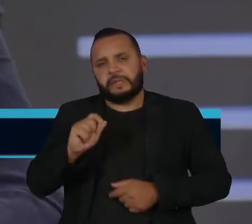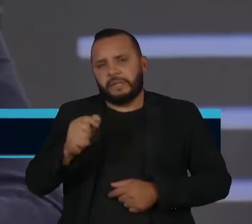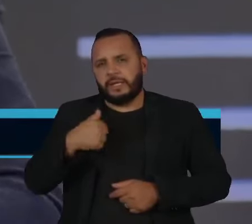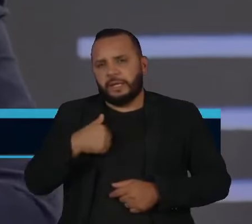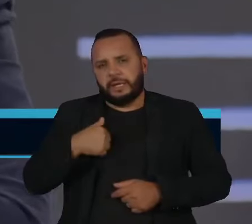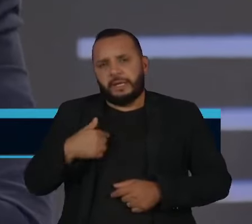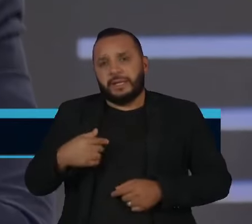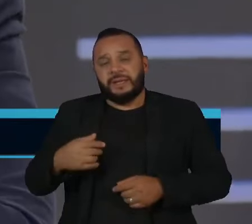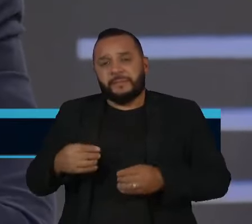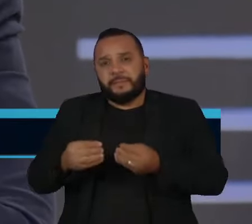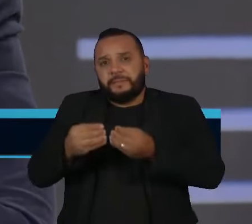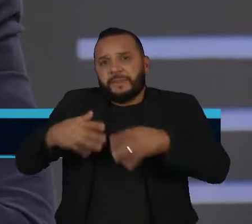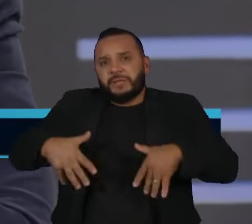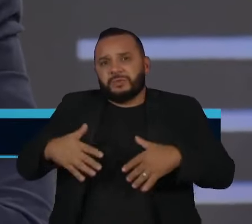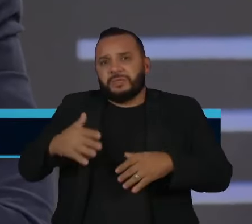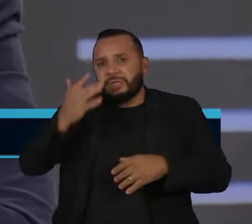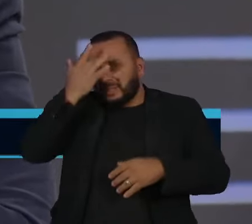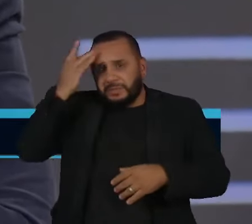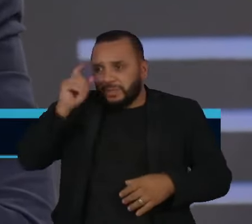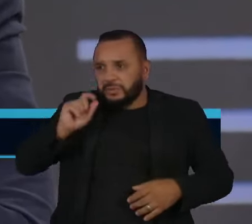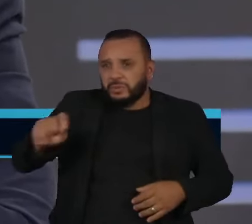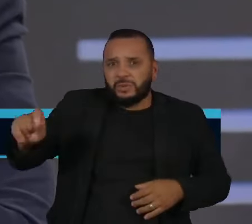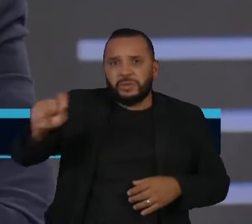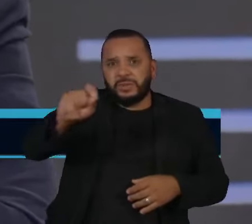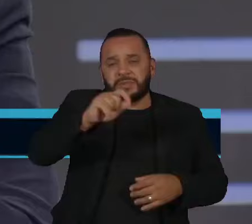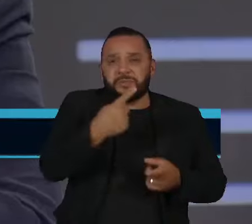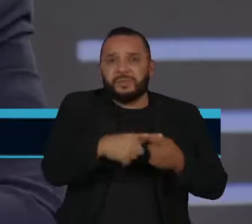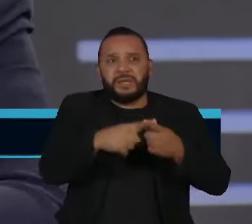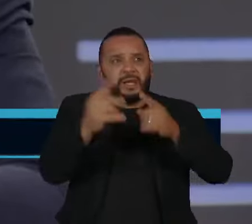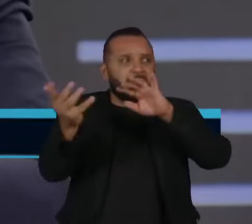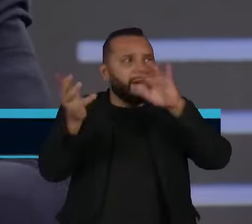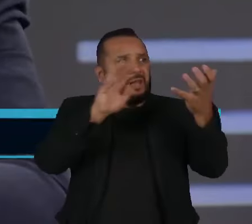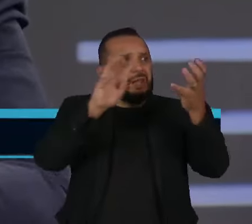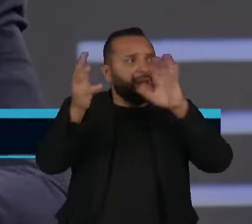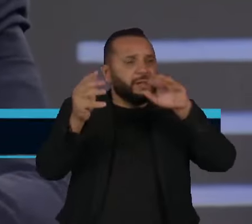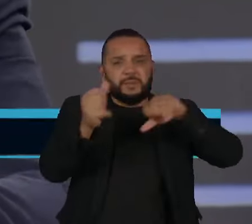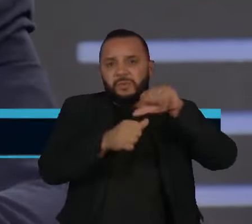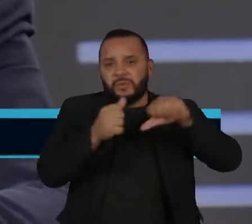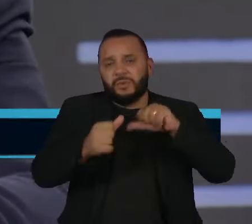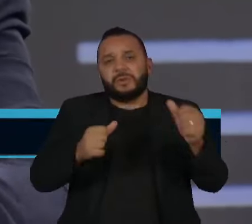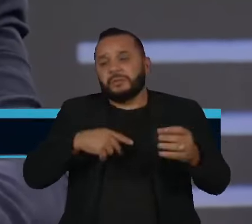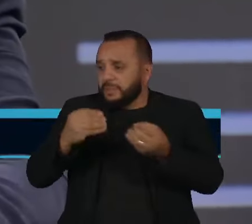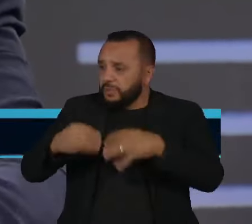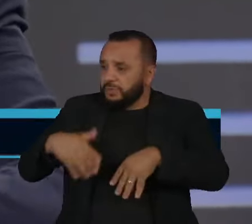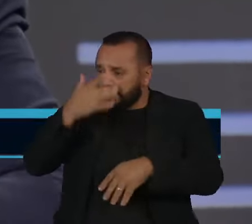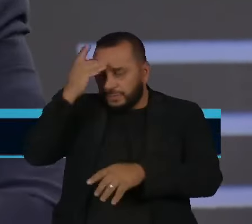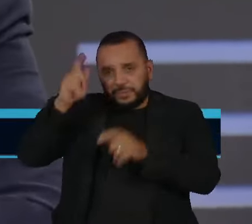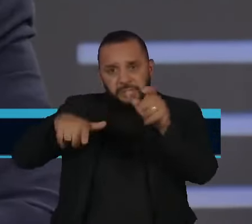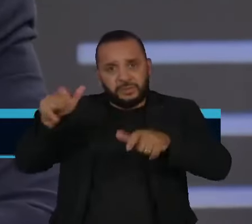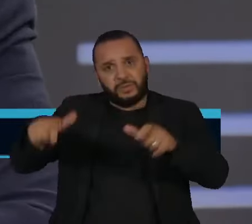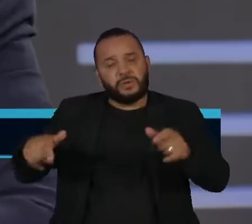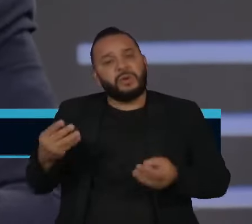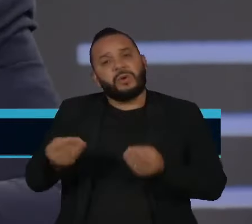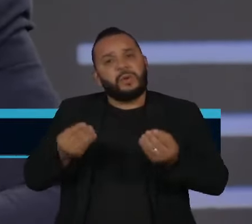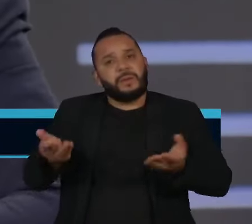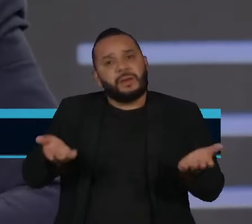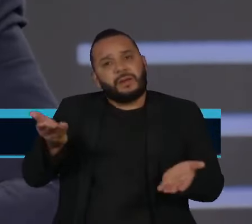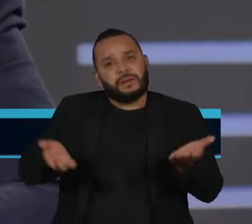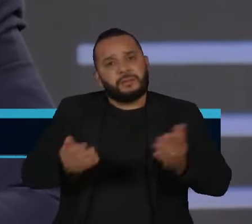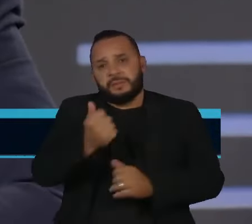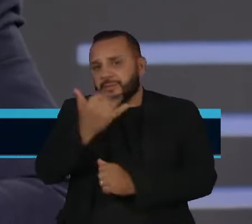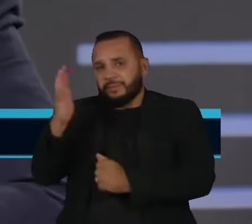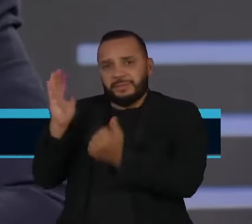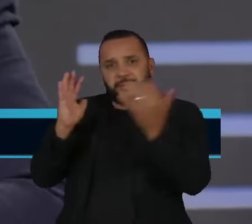atingindo mais diretamente essas pessoas e, ao tempo que se constrói meios e mecanismos de fazer esse equilíbrio ambiental, as